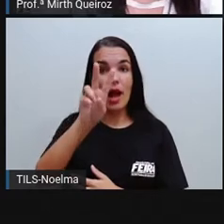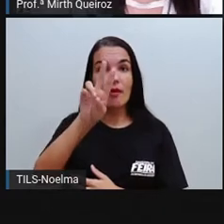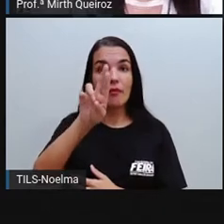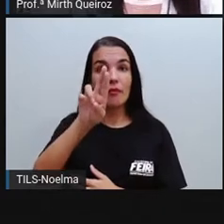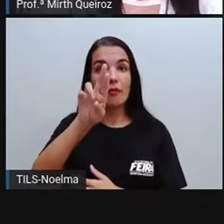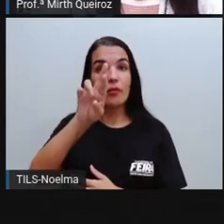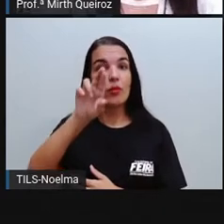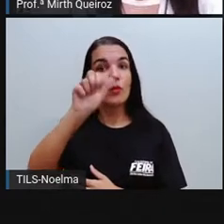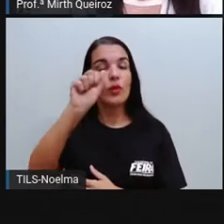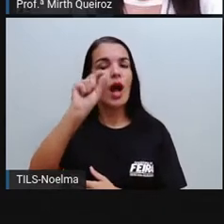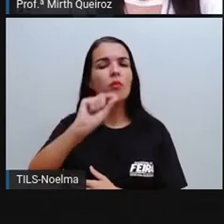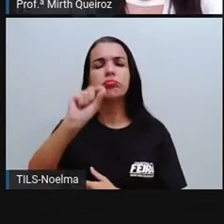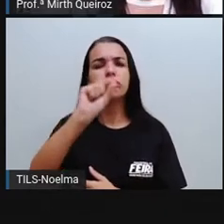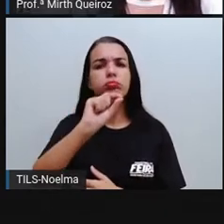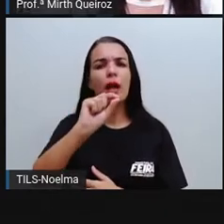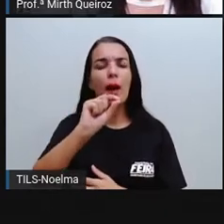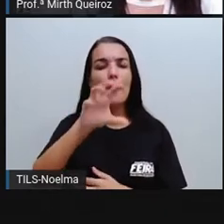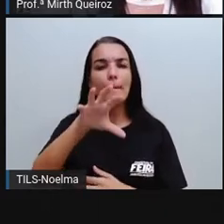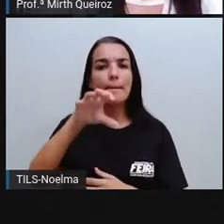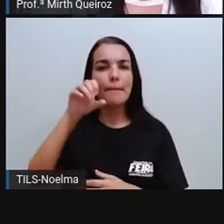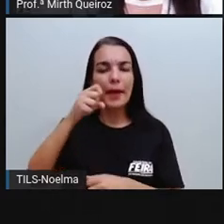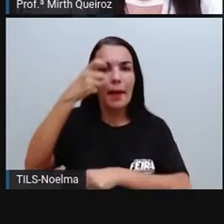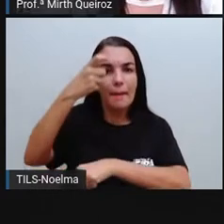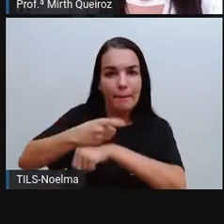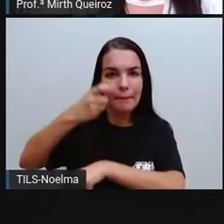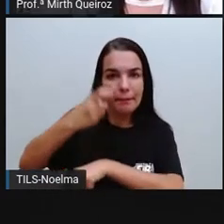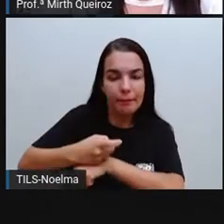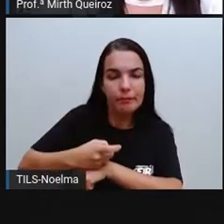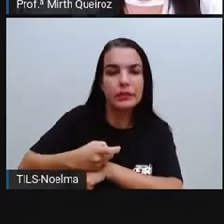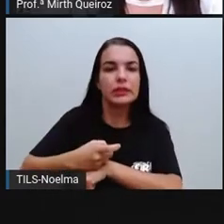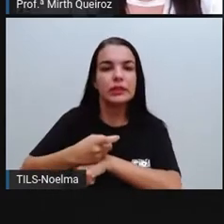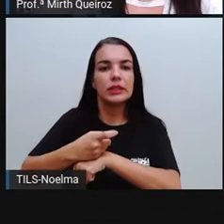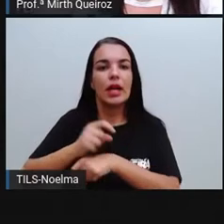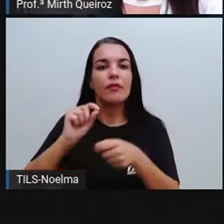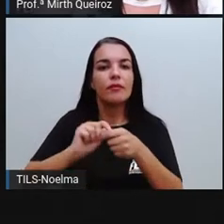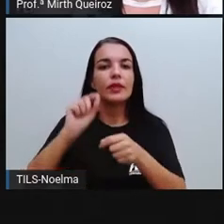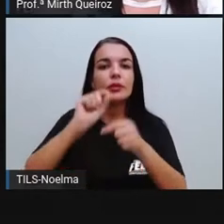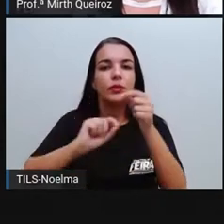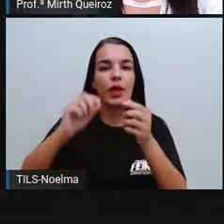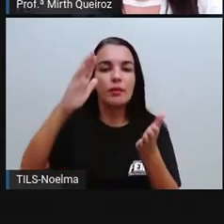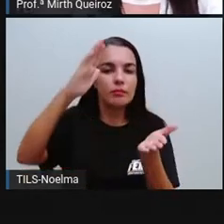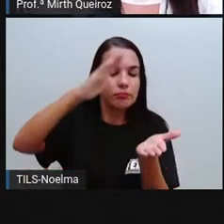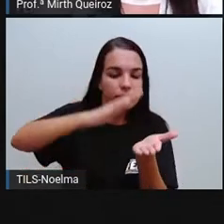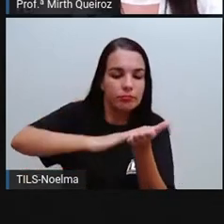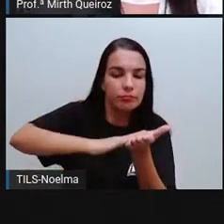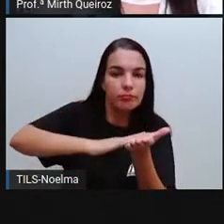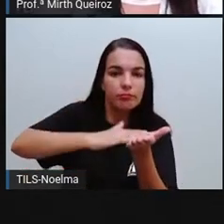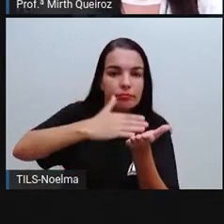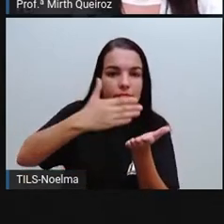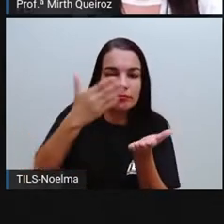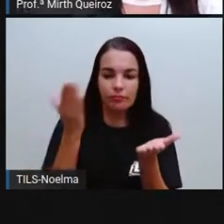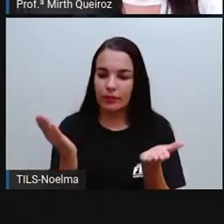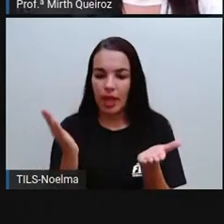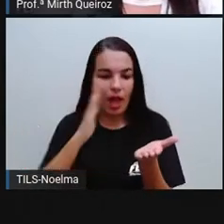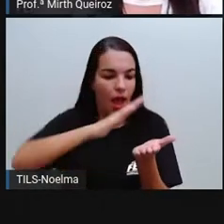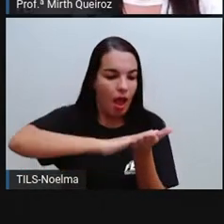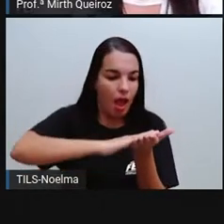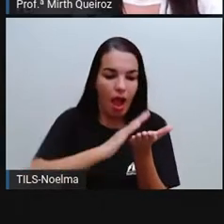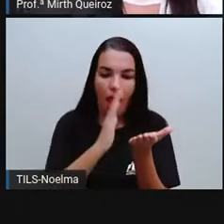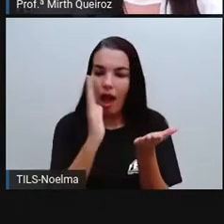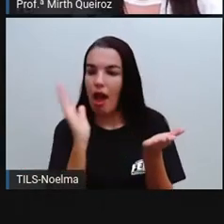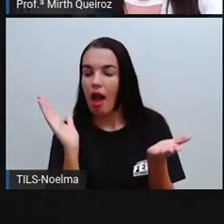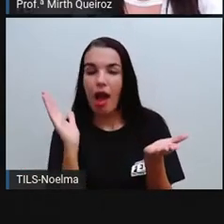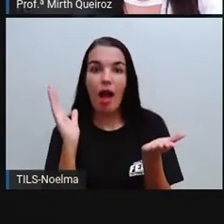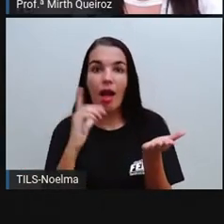utiliza um pedaço de madeira para entalhar, esculpir um desenho. Após pintado o desenho,